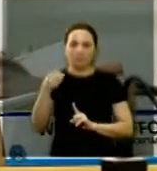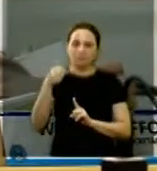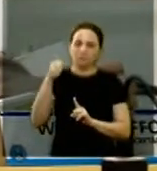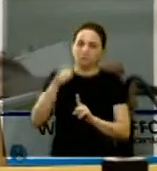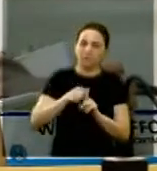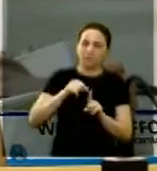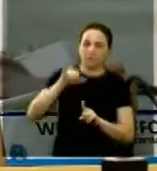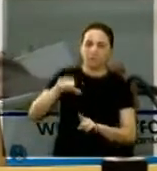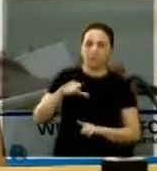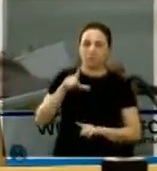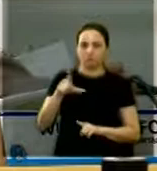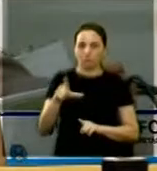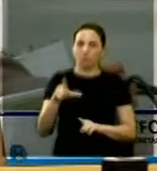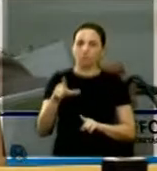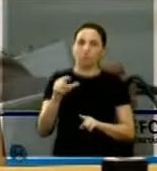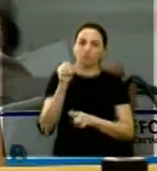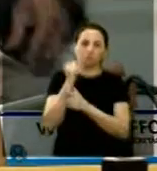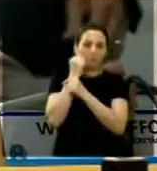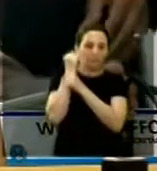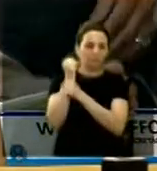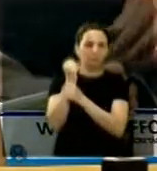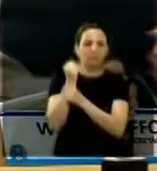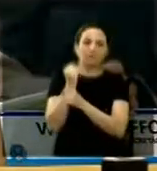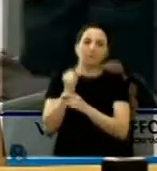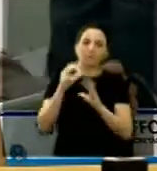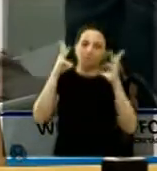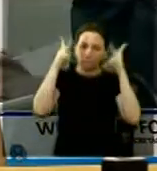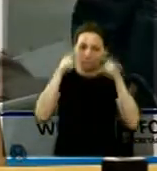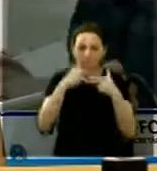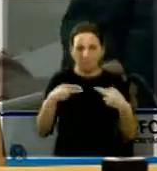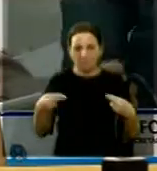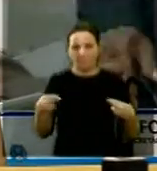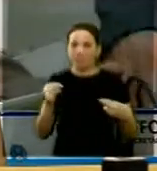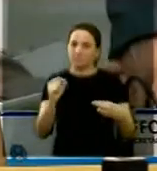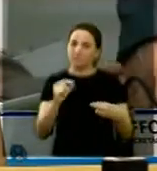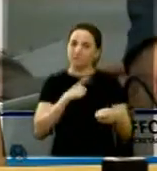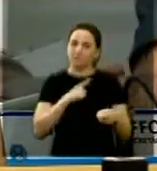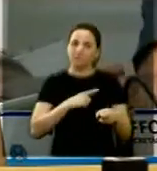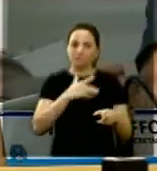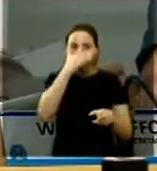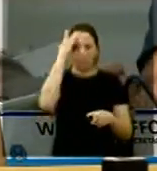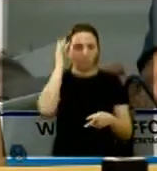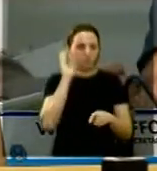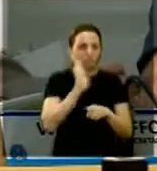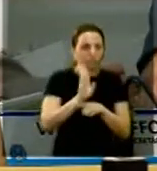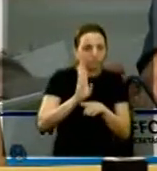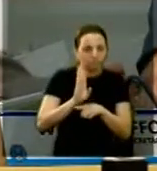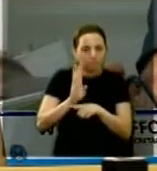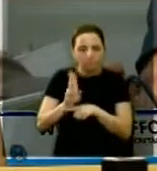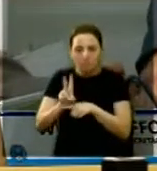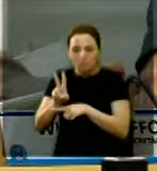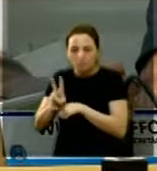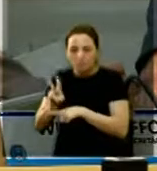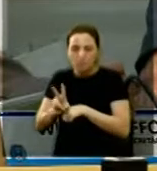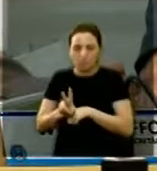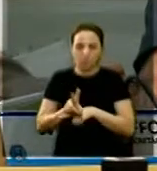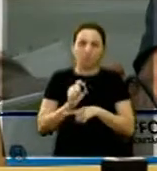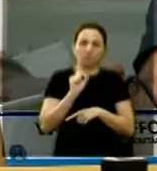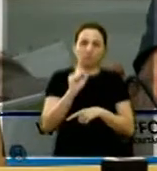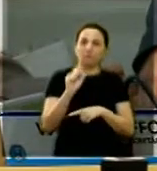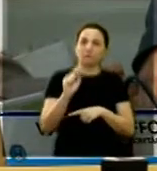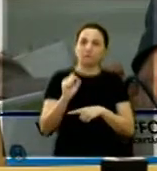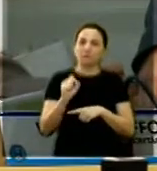a política municipal de proteção aos animais, de modo a estabelecer que ao cuidador, tutor ou criador, que não